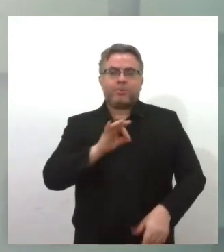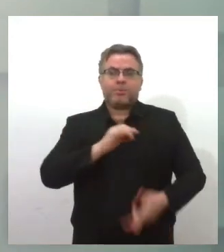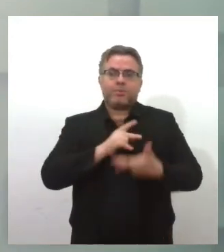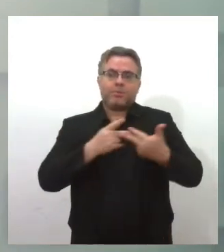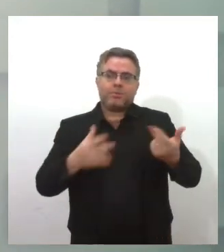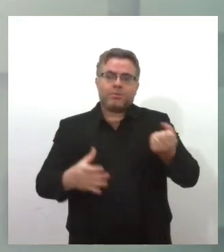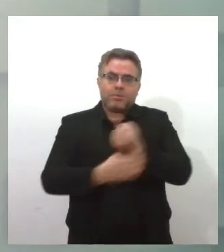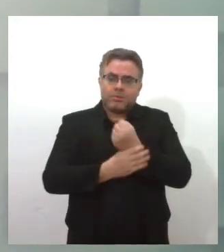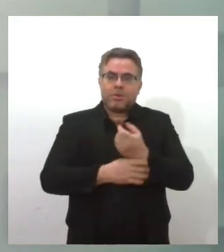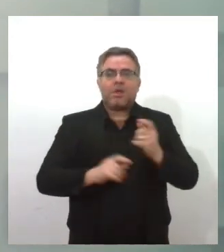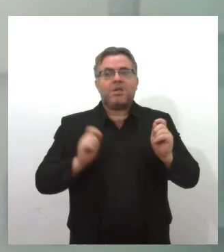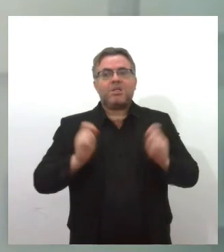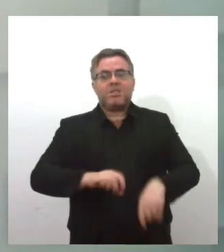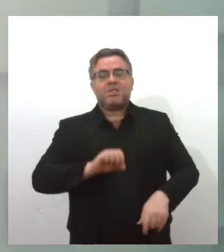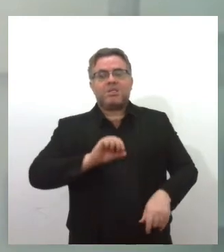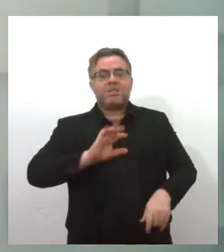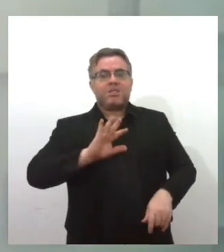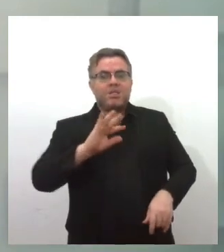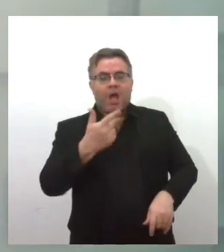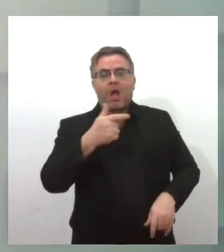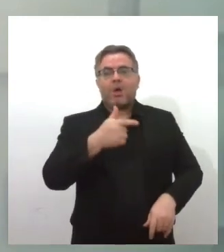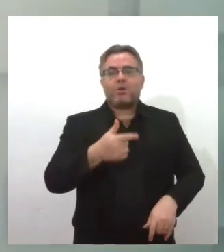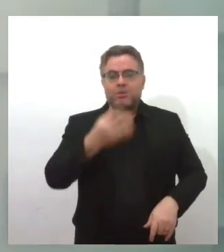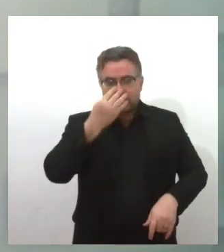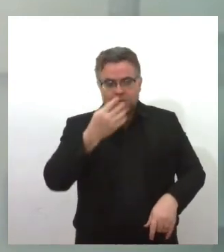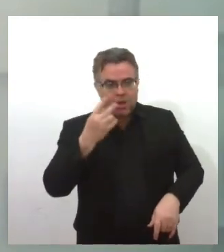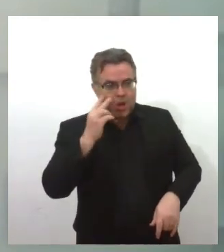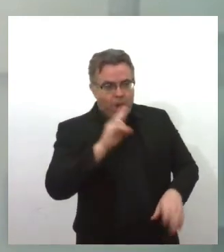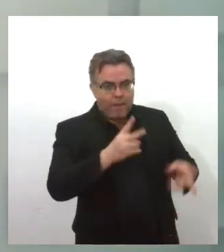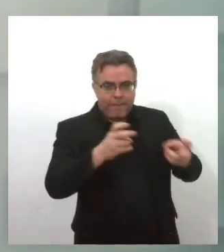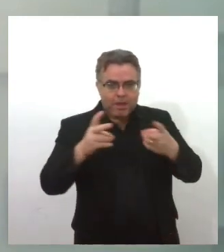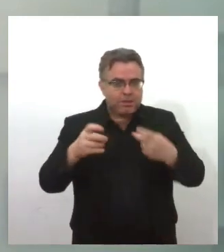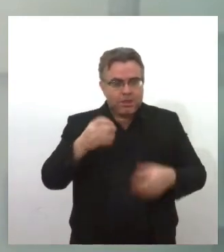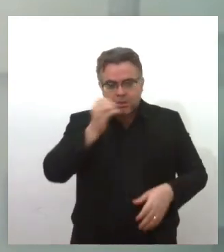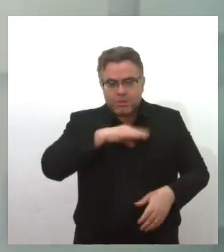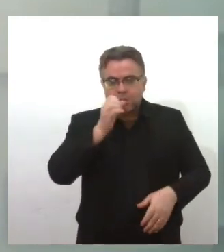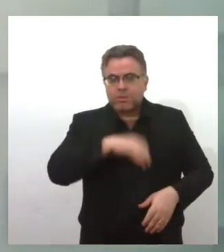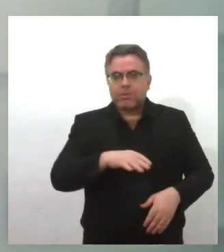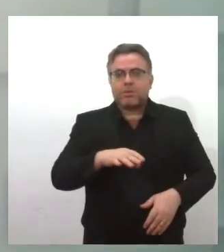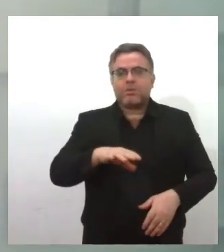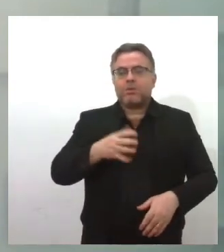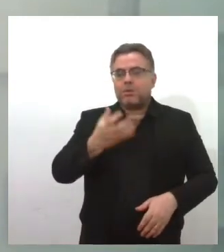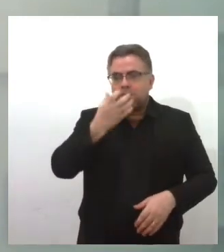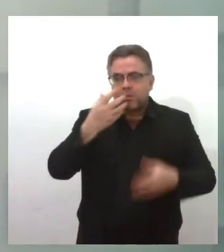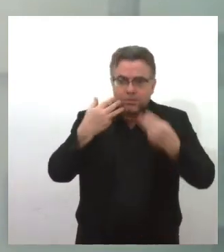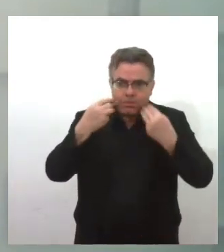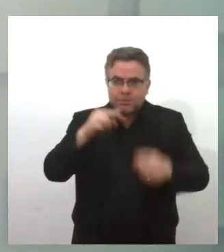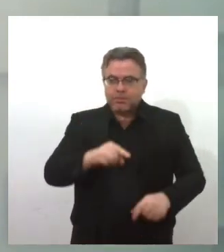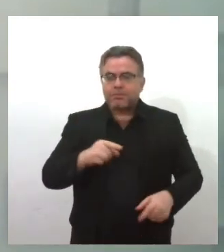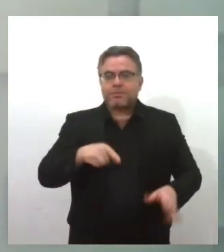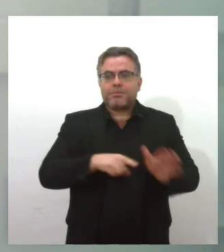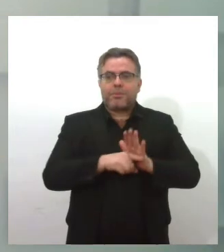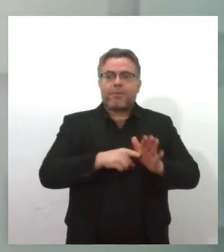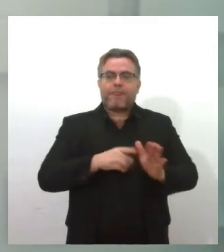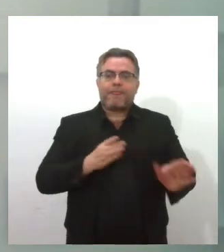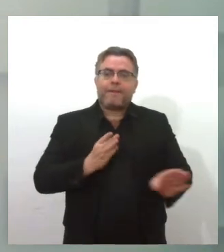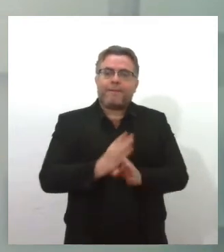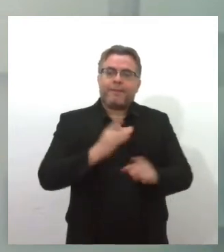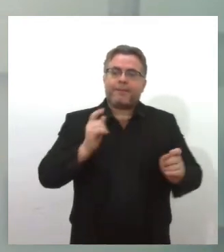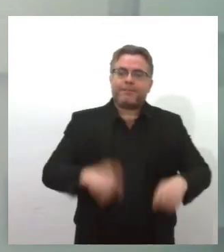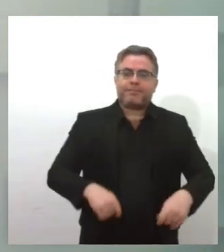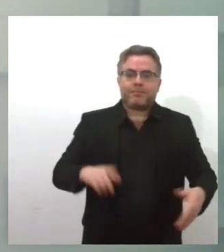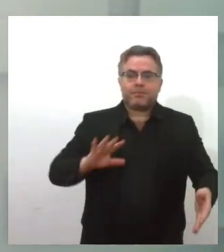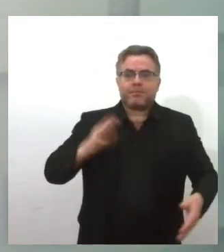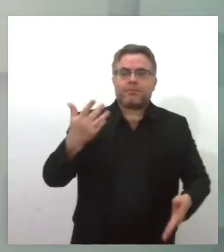pública, caso vejam ou observem maus tratos contra os animais. Essa verificação, claro, pode ocorrer